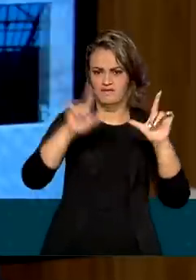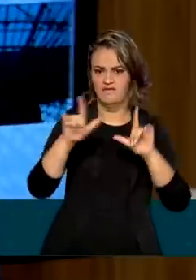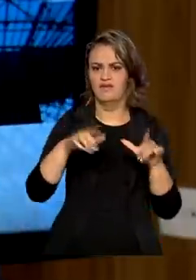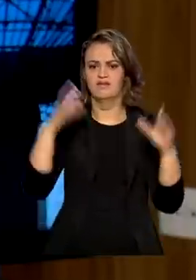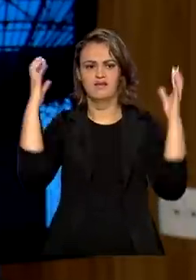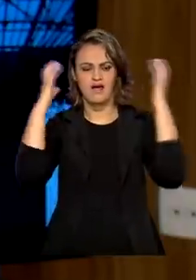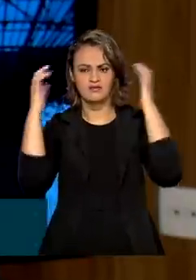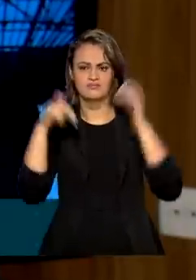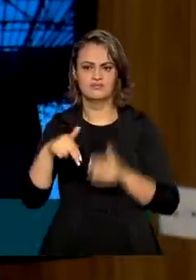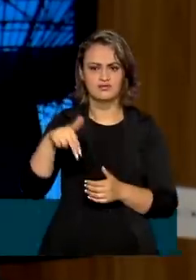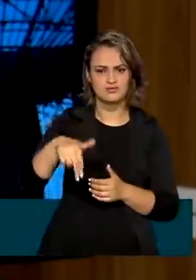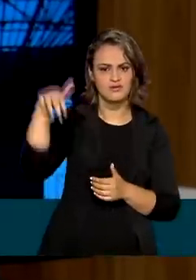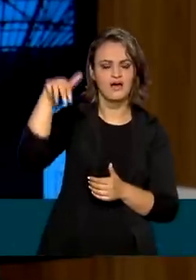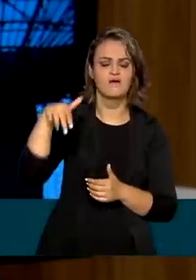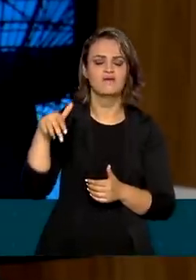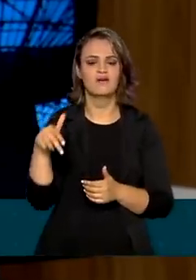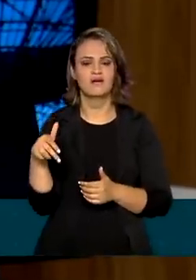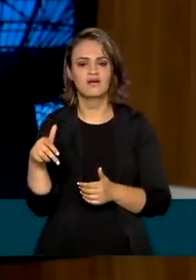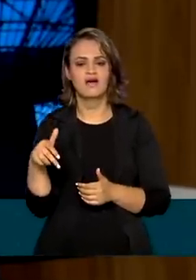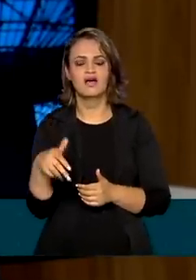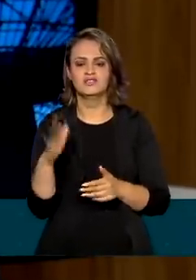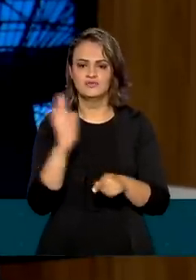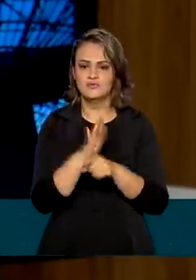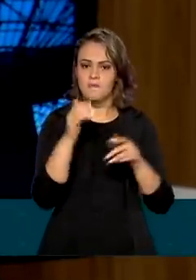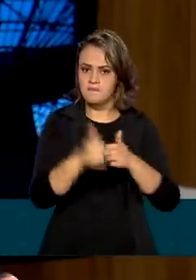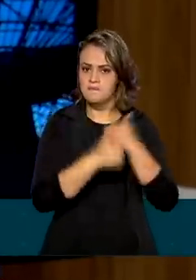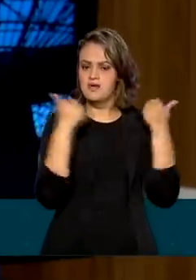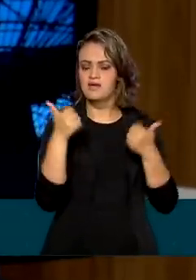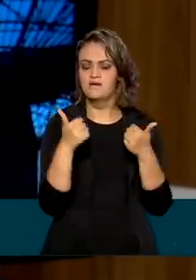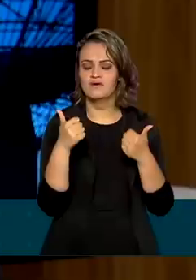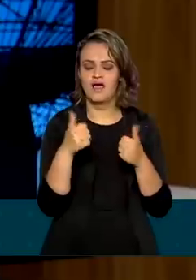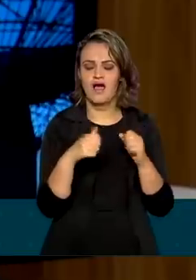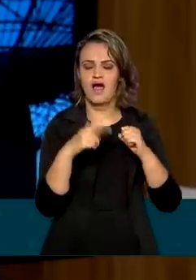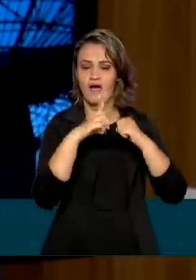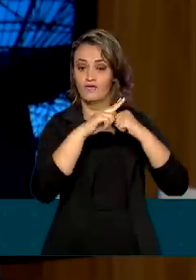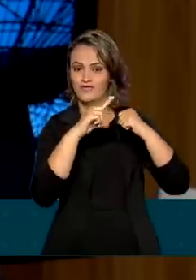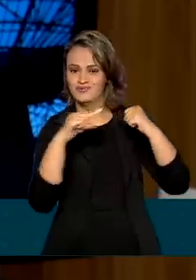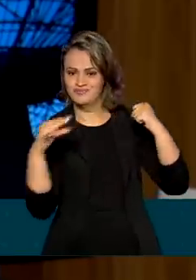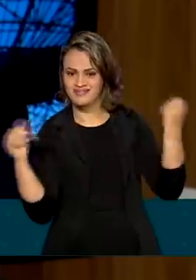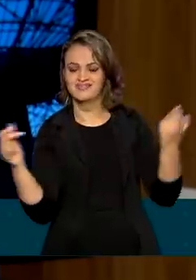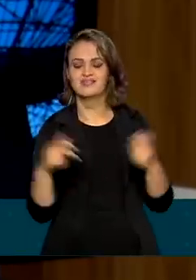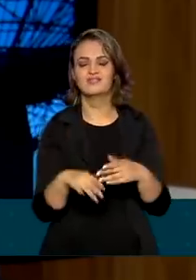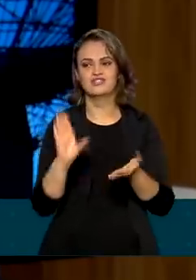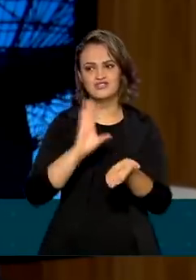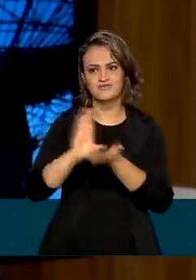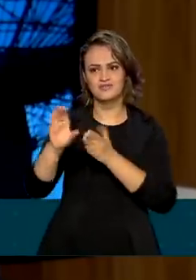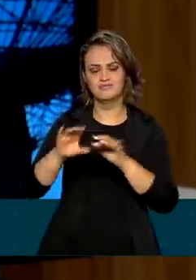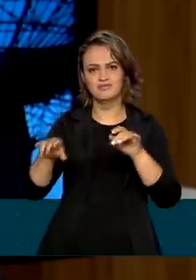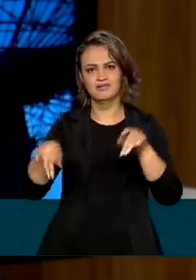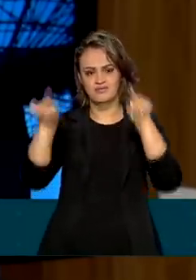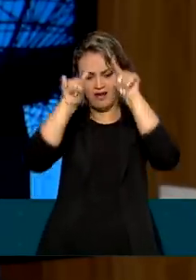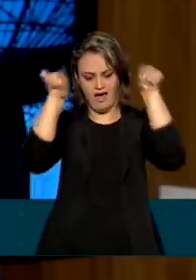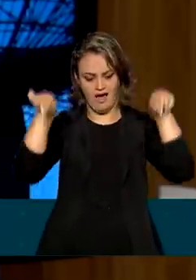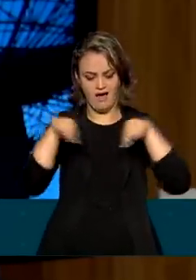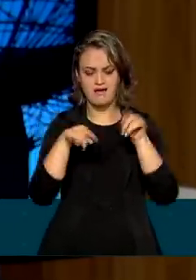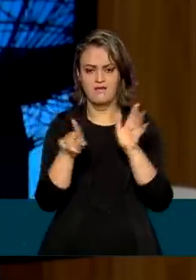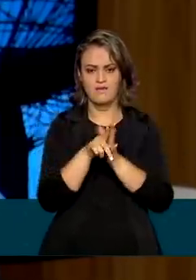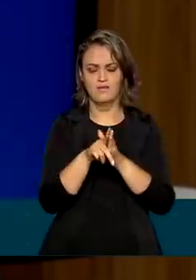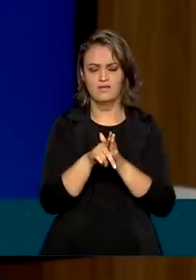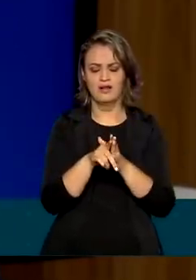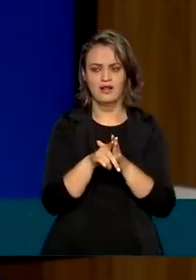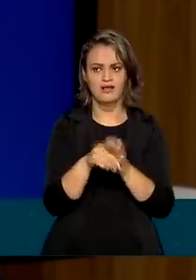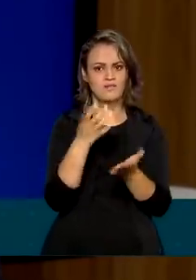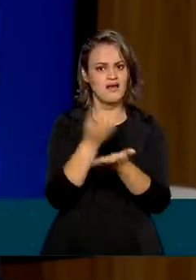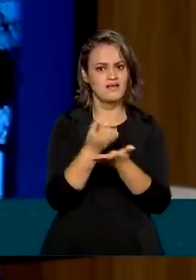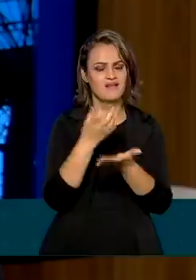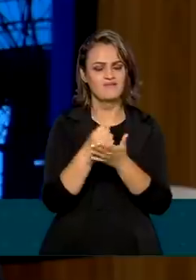na TV. A gente melhorou a Voz do Brasil. A gente fez investimento no estúdio, na Voz do Brasil. A gente